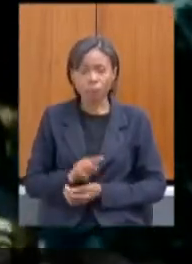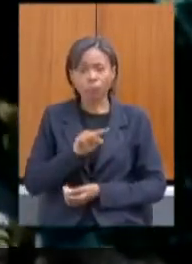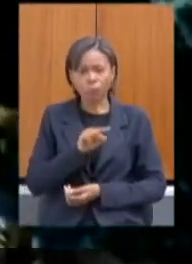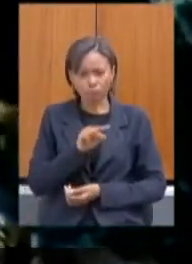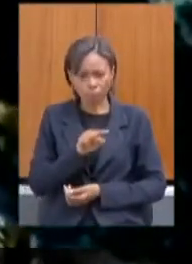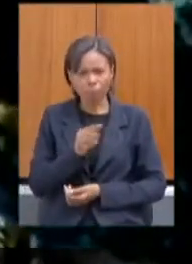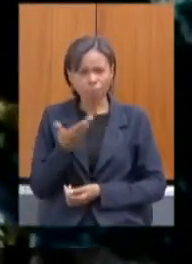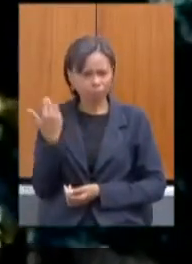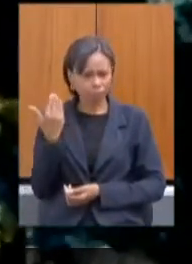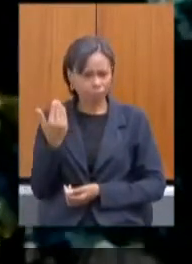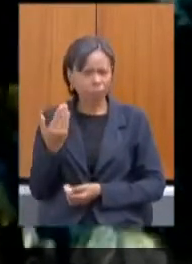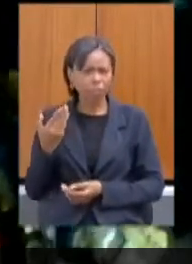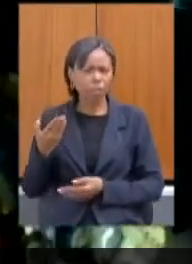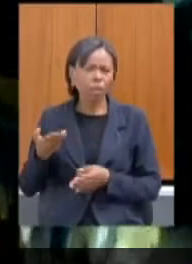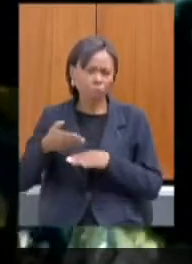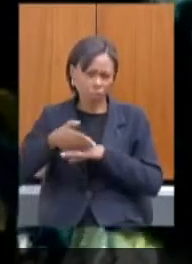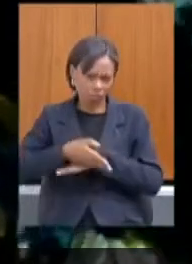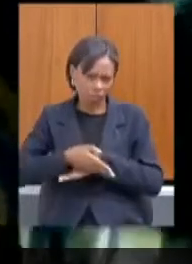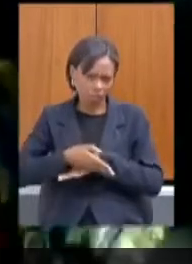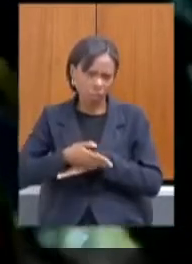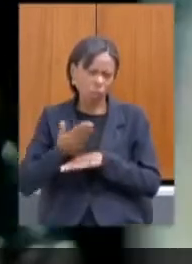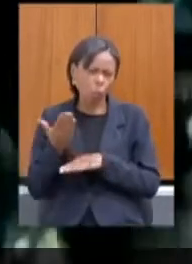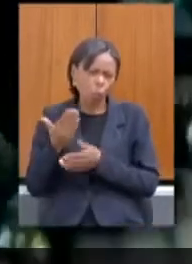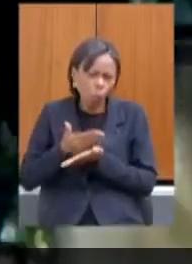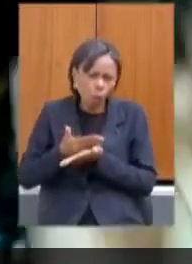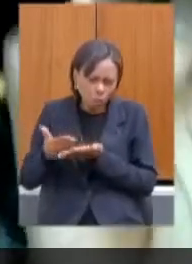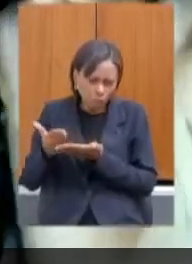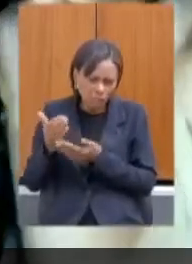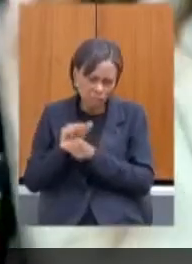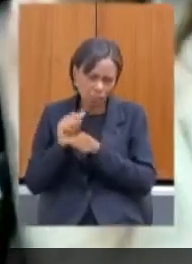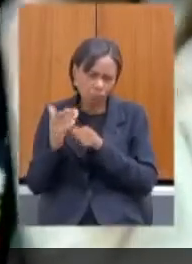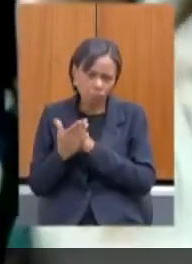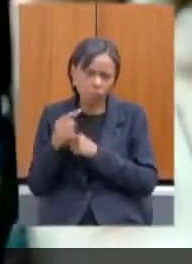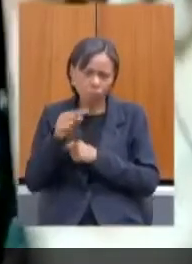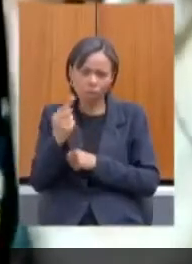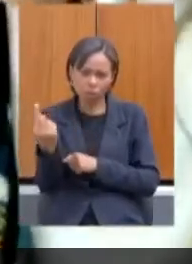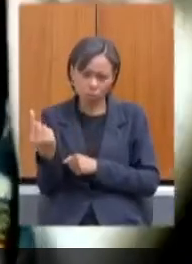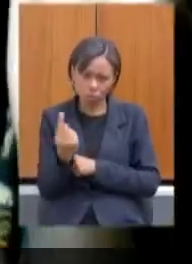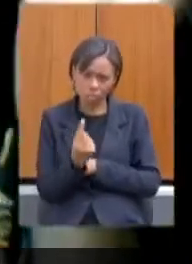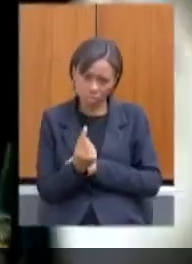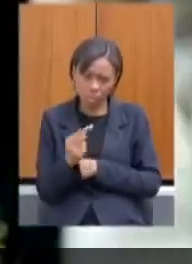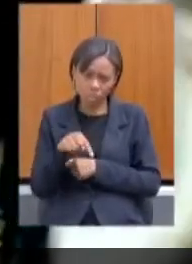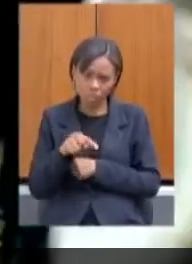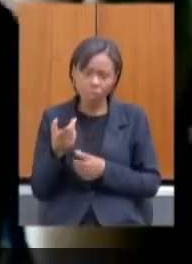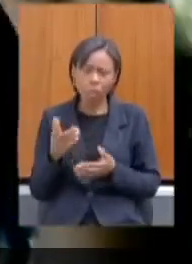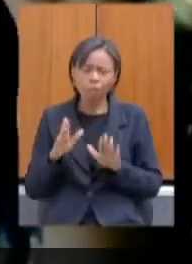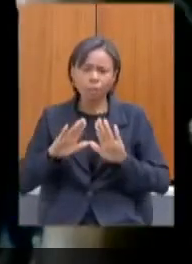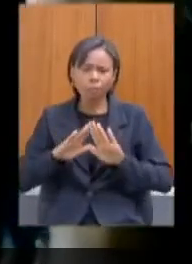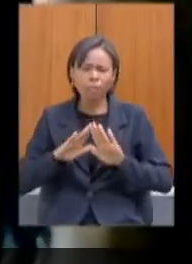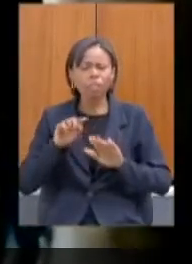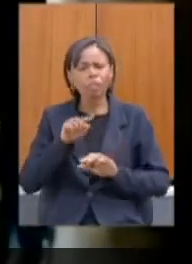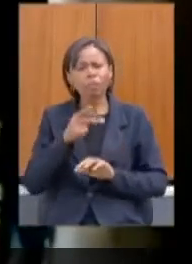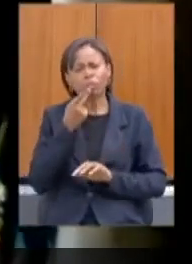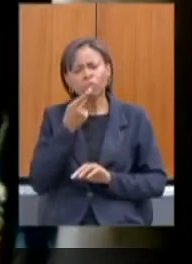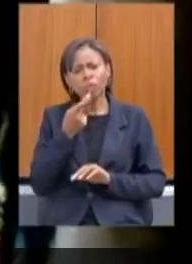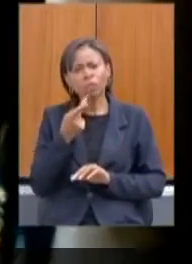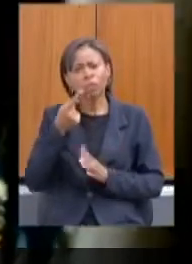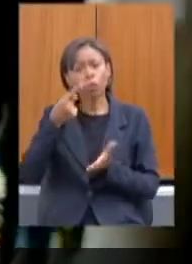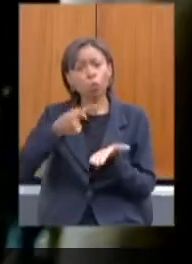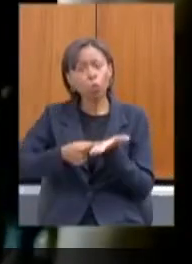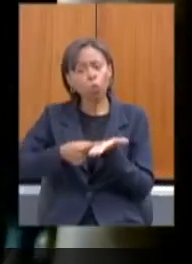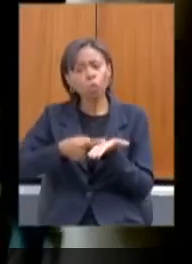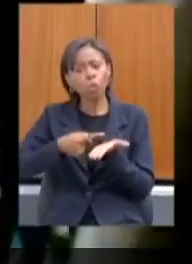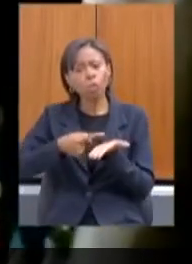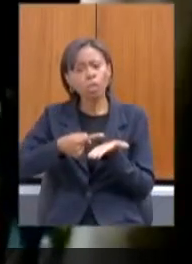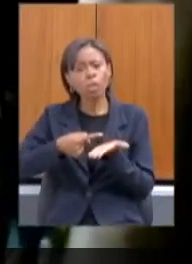pandemia na casa, a senhora chegou a comentar que se comprometer com uma campanha